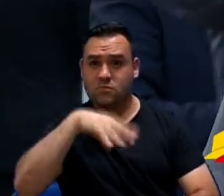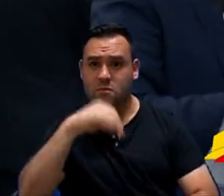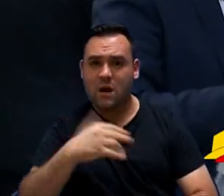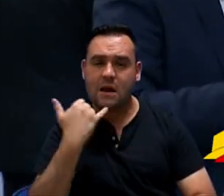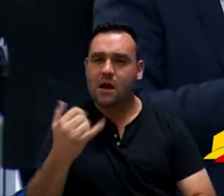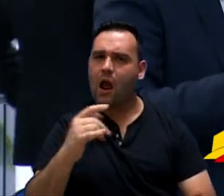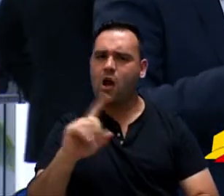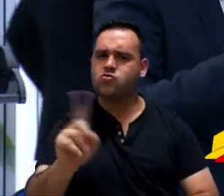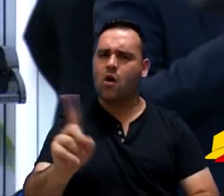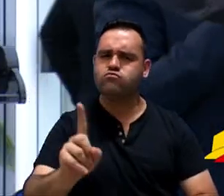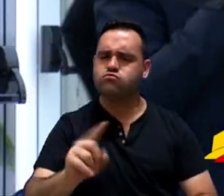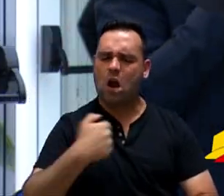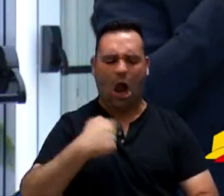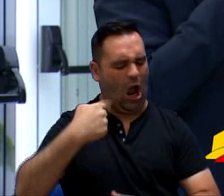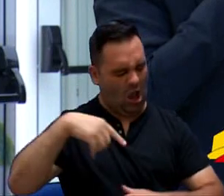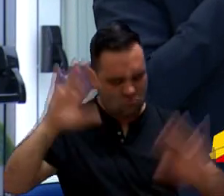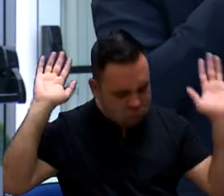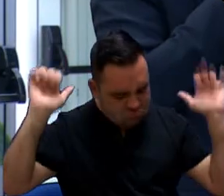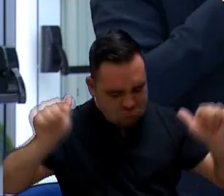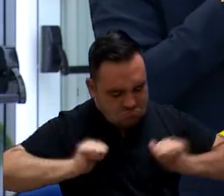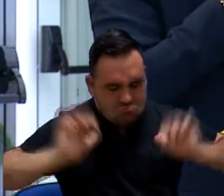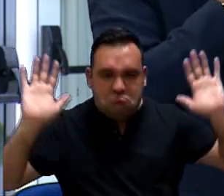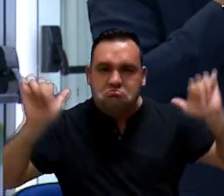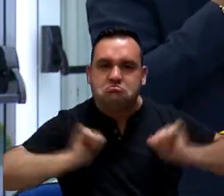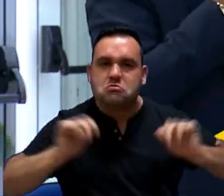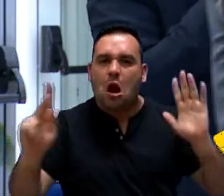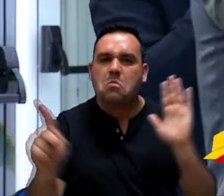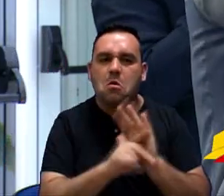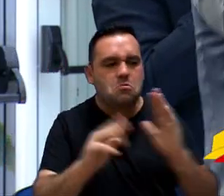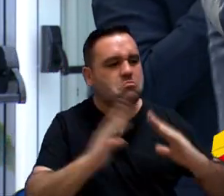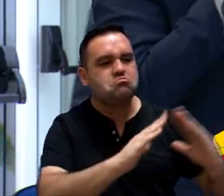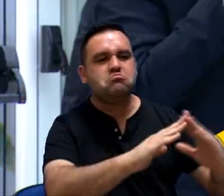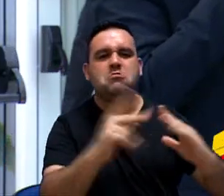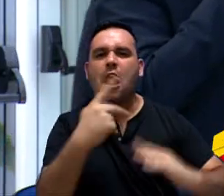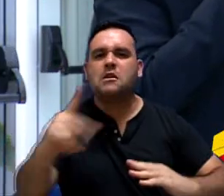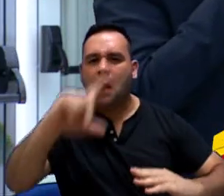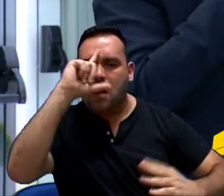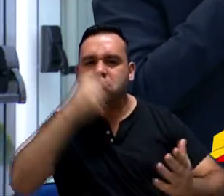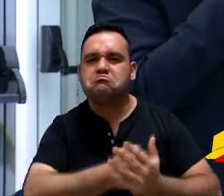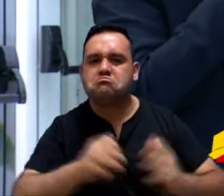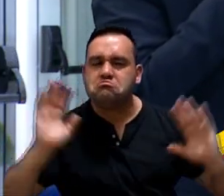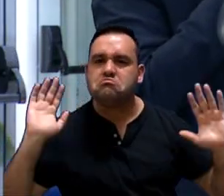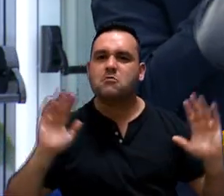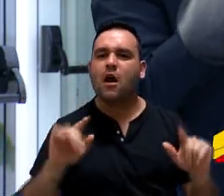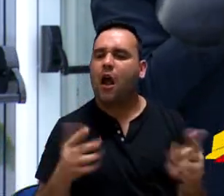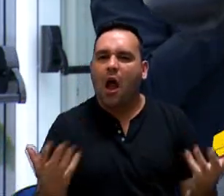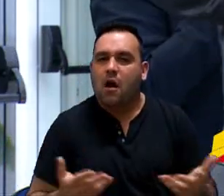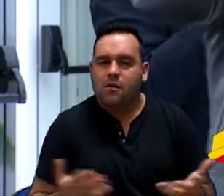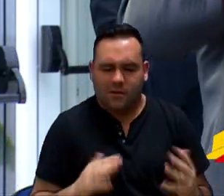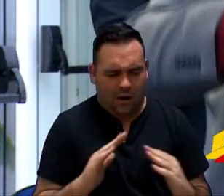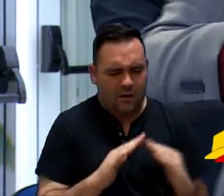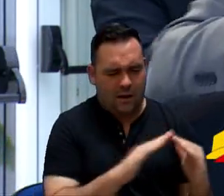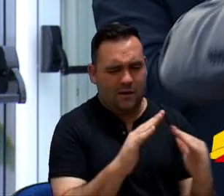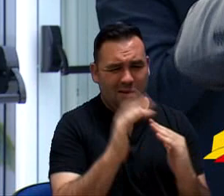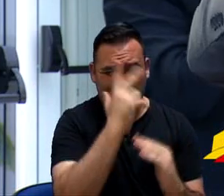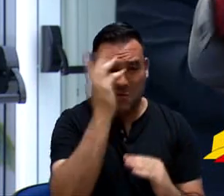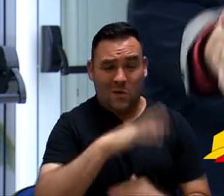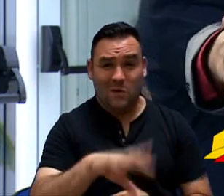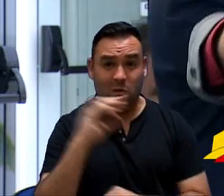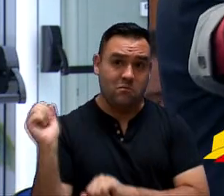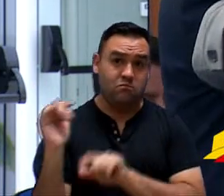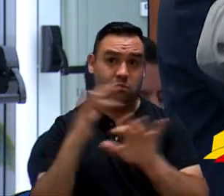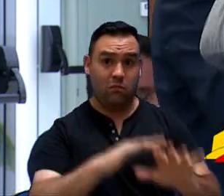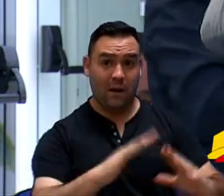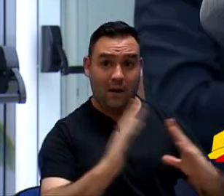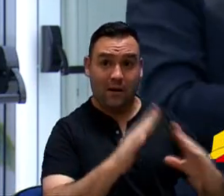ligava, não, Vitão, aí eu não posso fazer nada, que é do condomínio, o condomínio é que tem que fazer. Agora um condomínio onde as pessoas foram morar